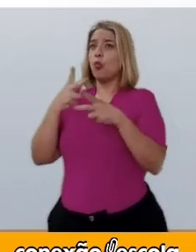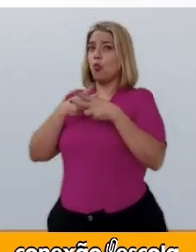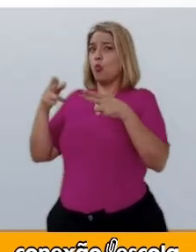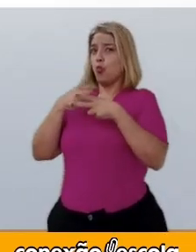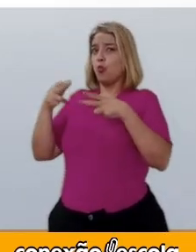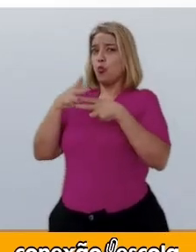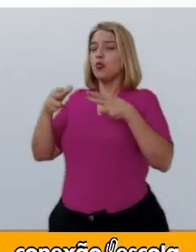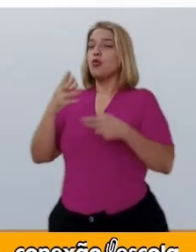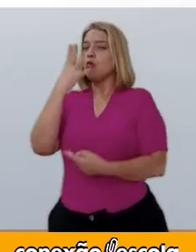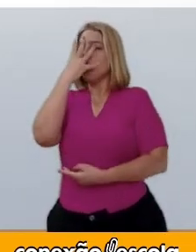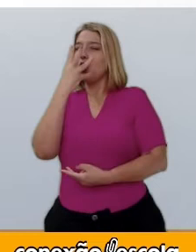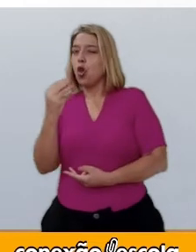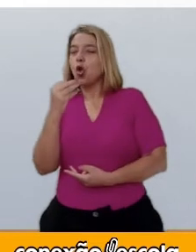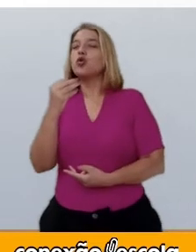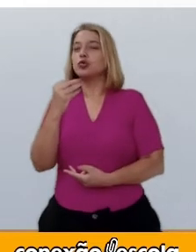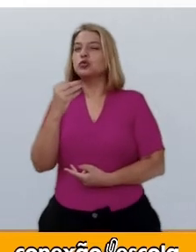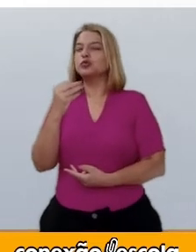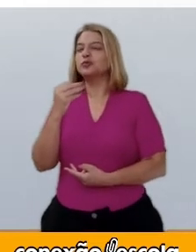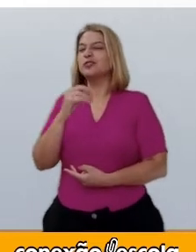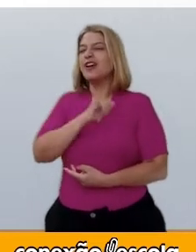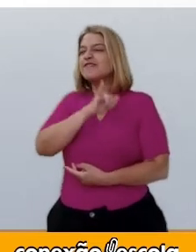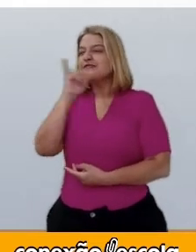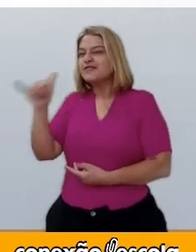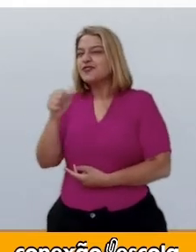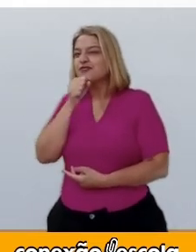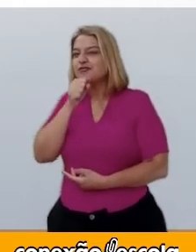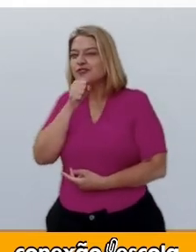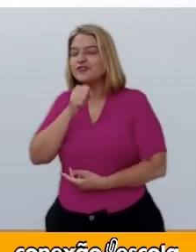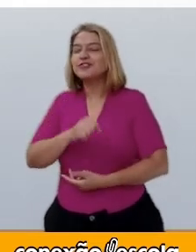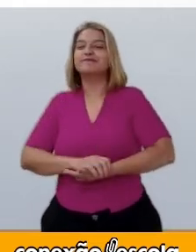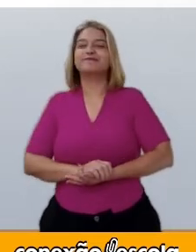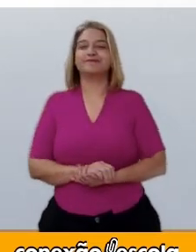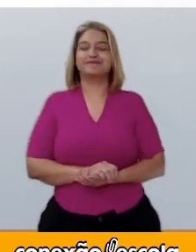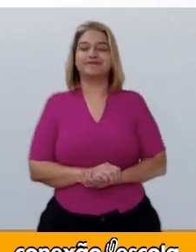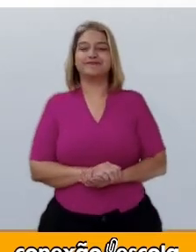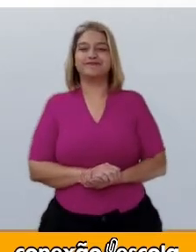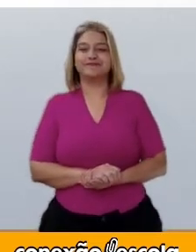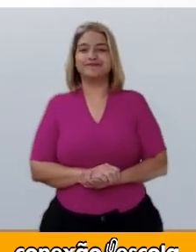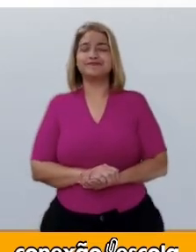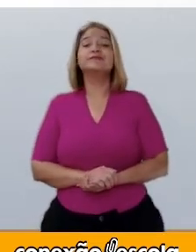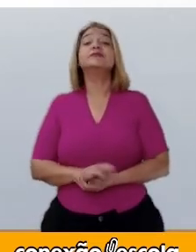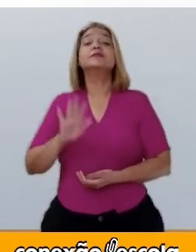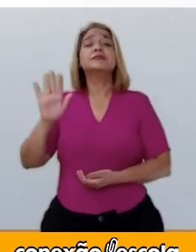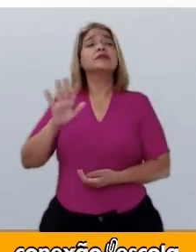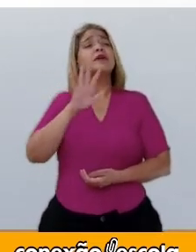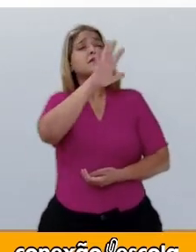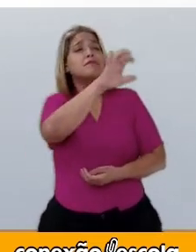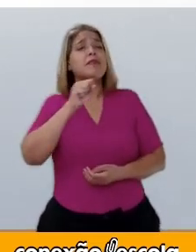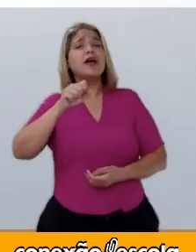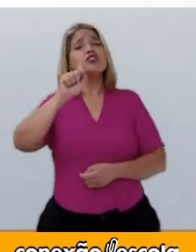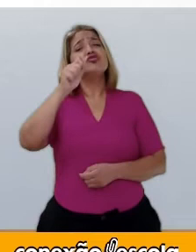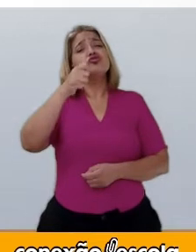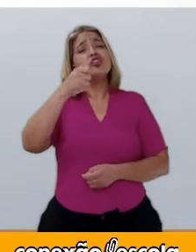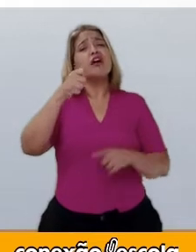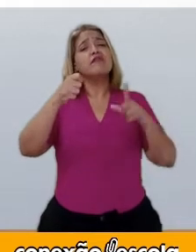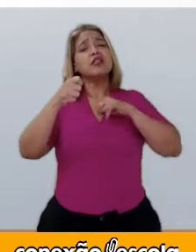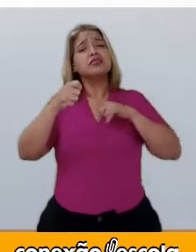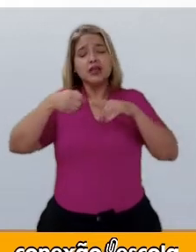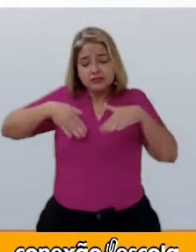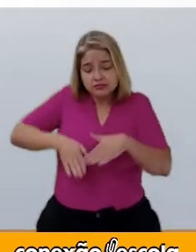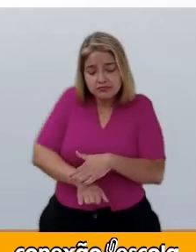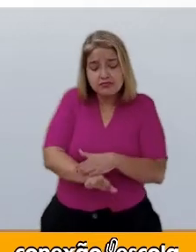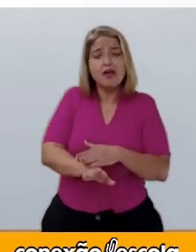respondeu o lobo, disfarçando a voz. É só pegar a chave debaixo do tapete da